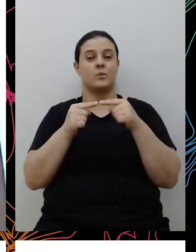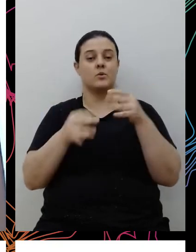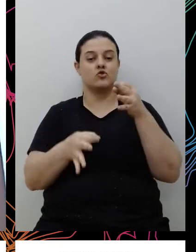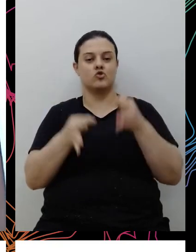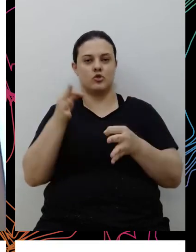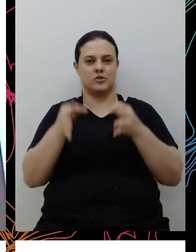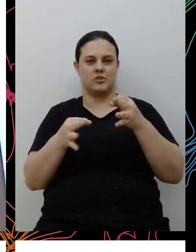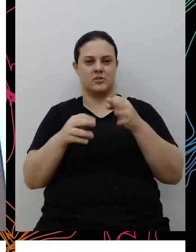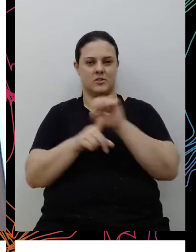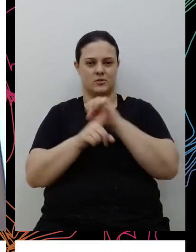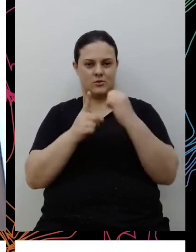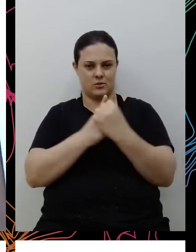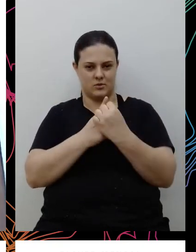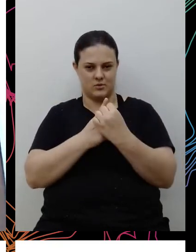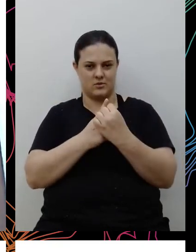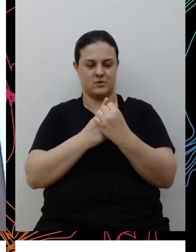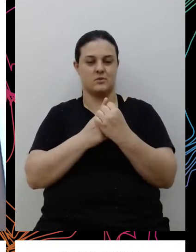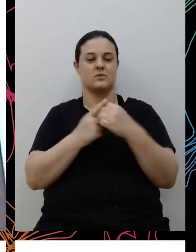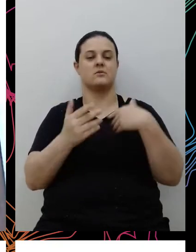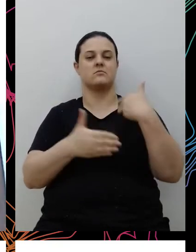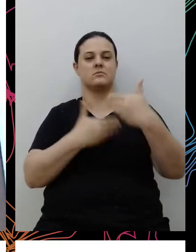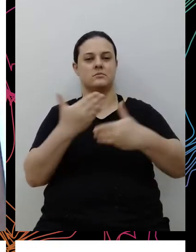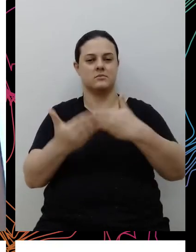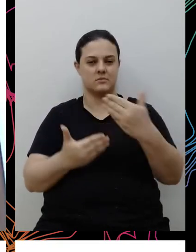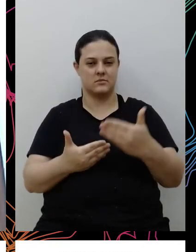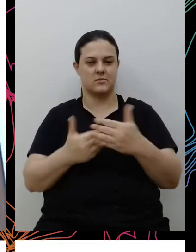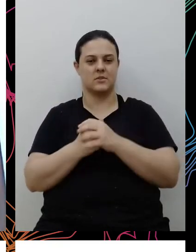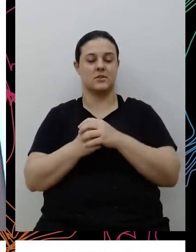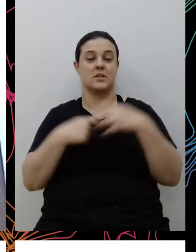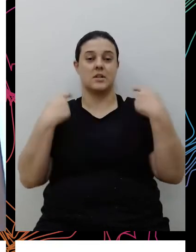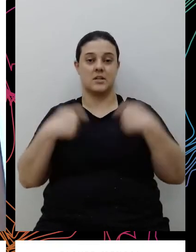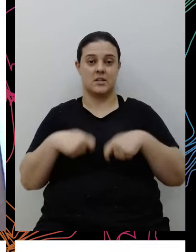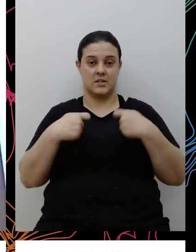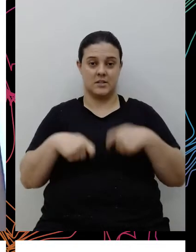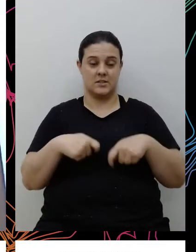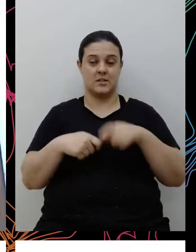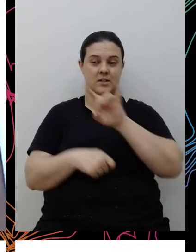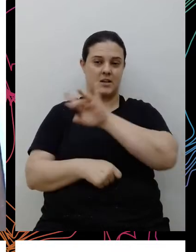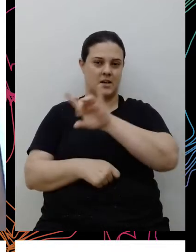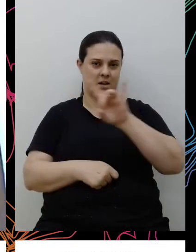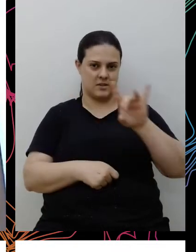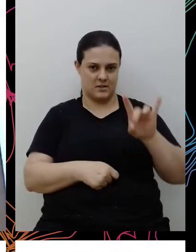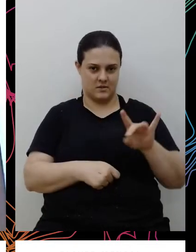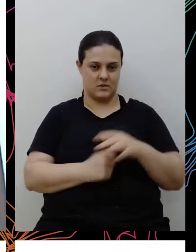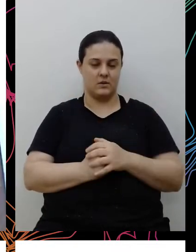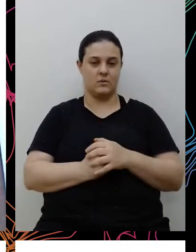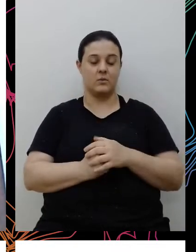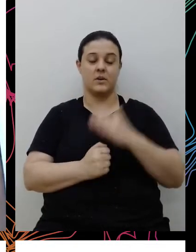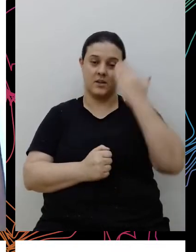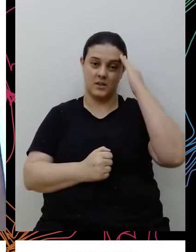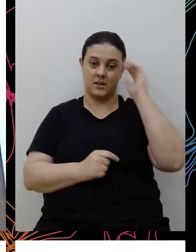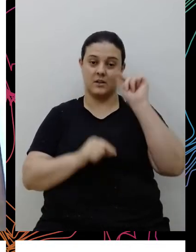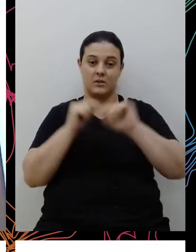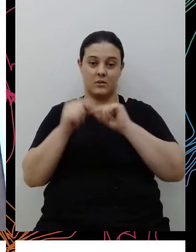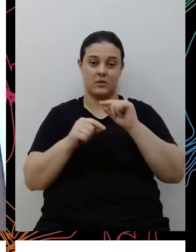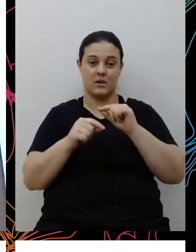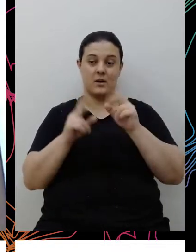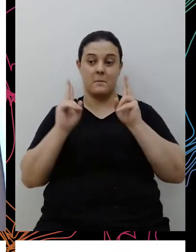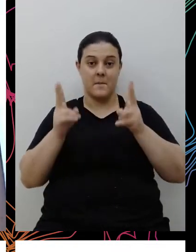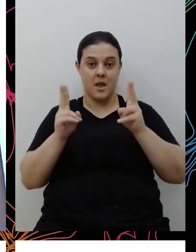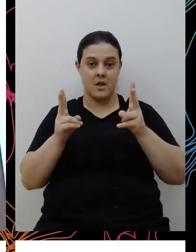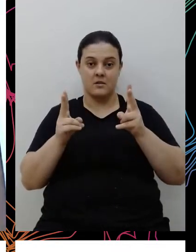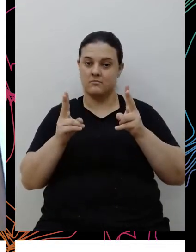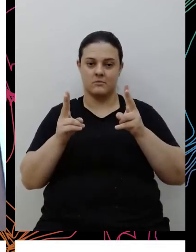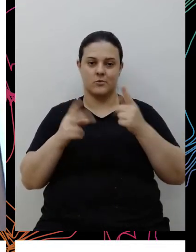social, de respeito das trajetórias, das especificidades de cada pessoa, entendendo que elas não partem do mesmo lugar, então não tem